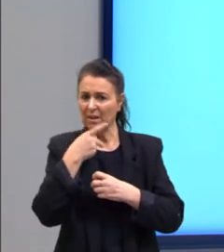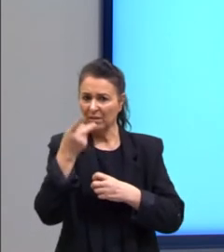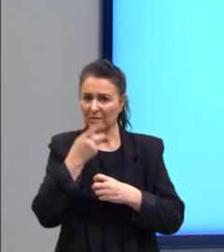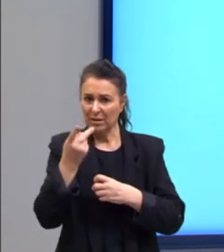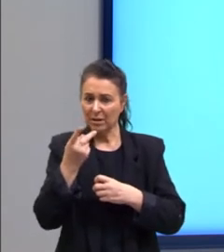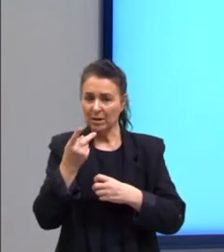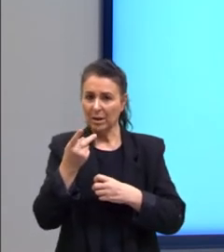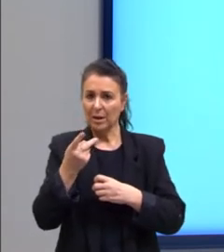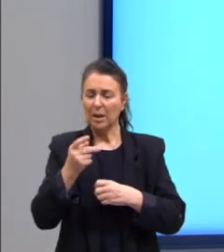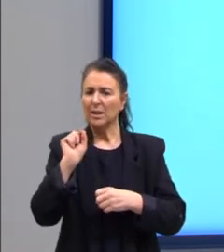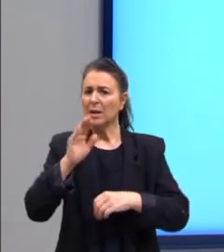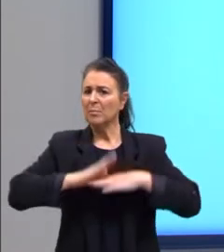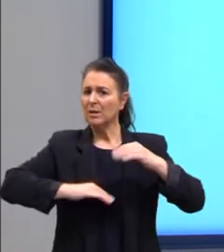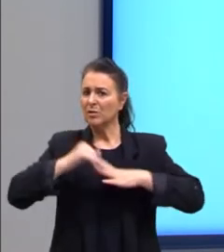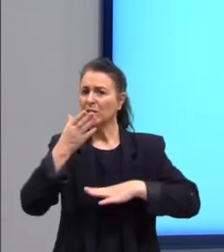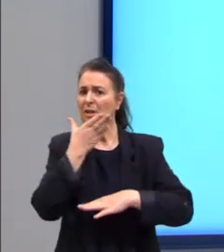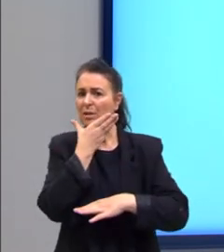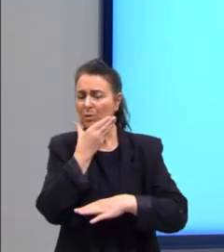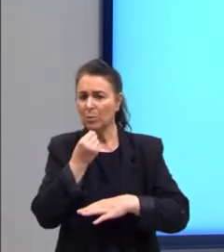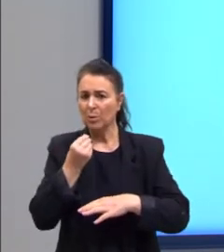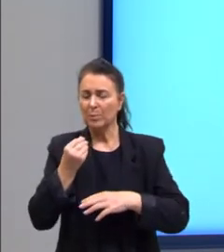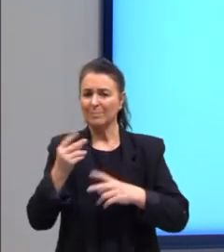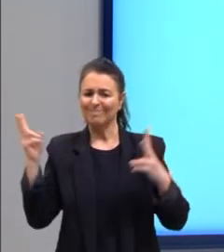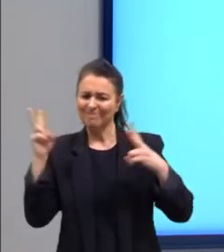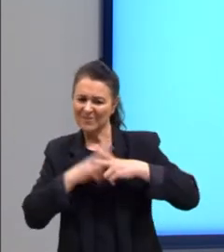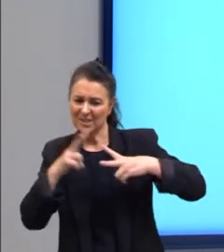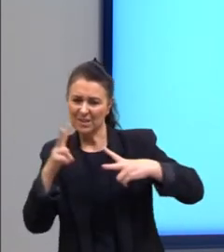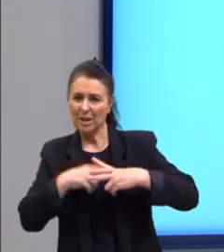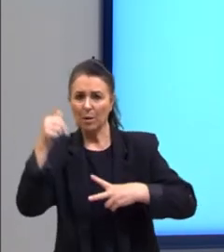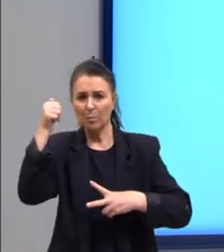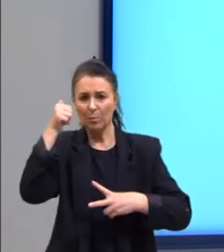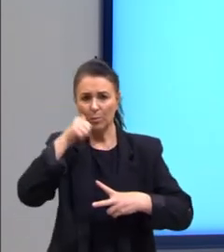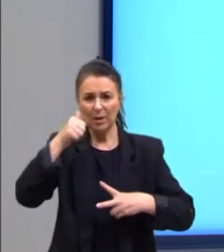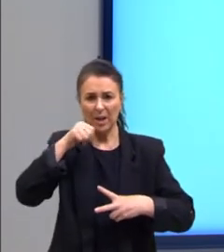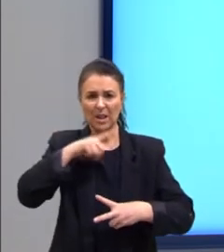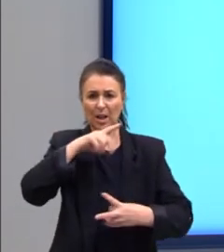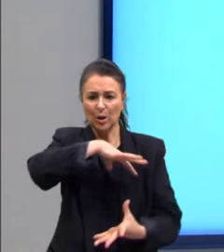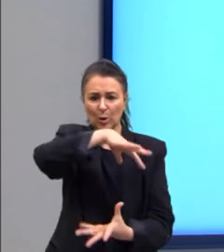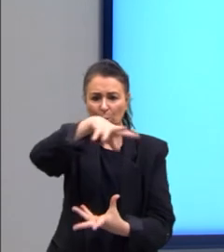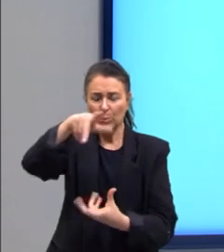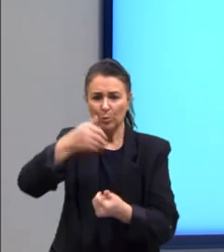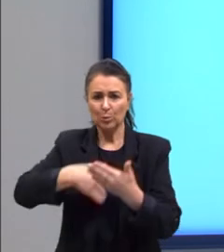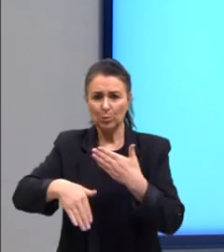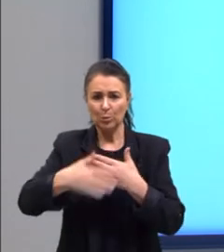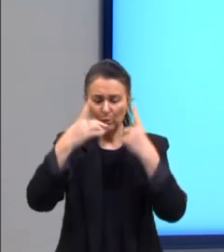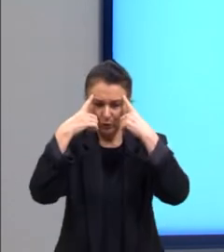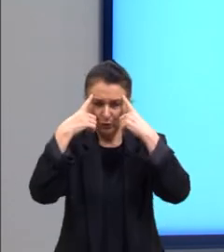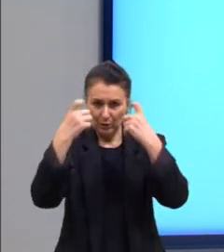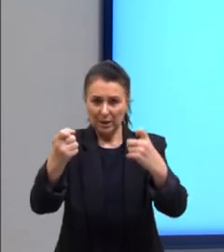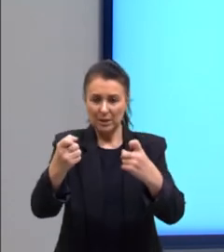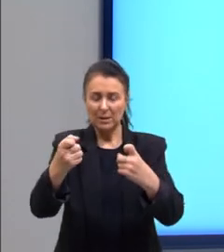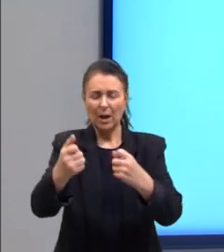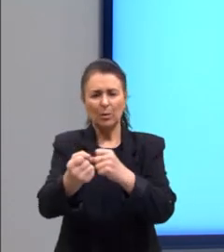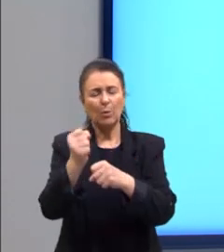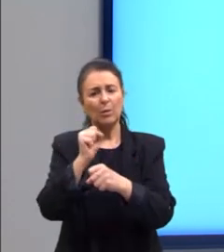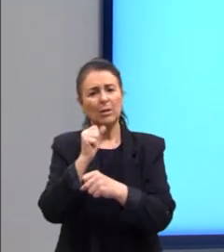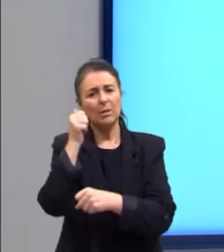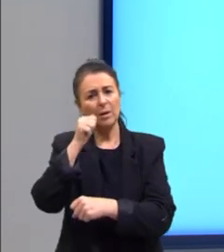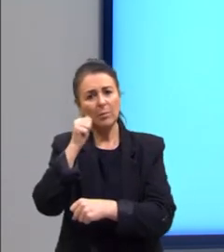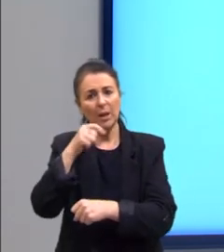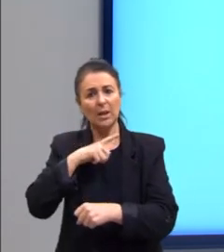por homens? Agressão à mulher é um fenômeno mundial? Violência contra a mulher ocorre no ambiente doméstico?